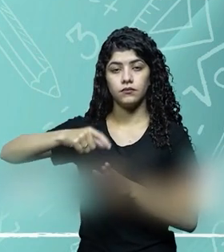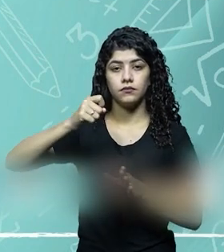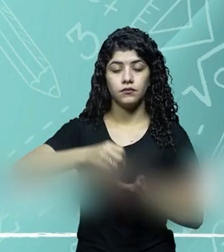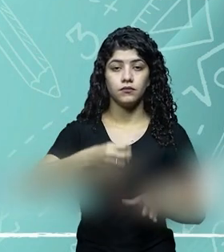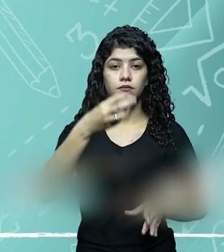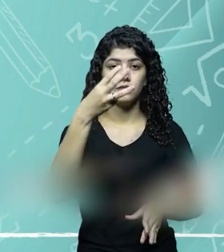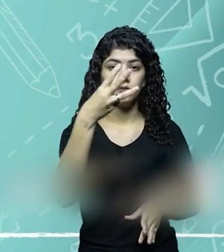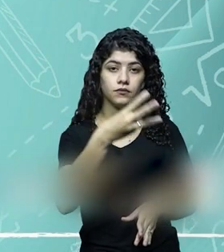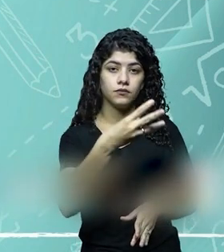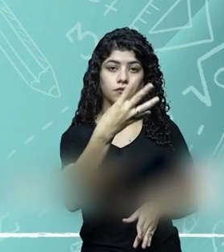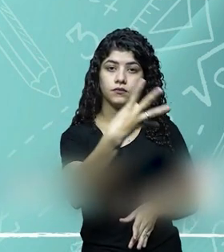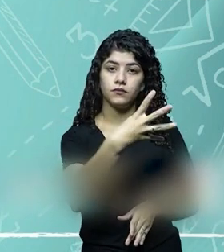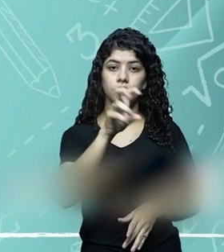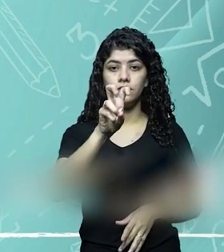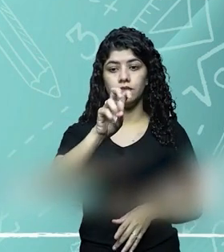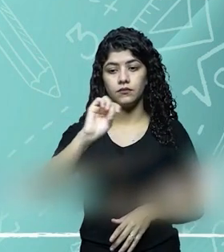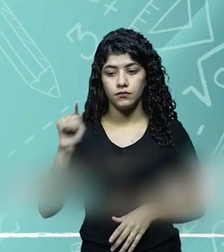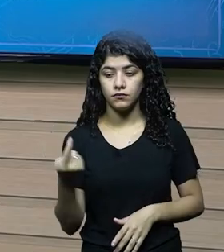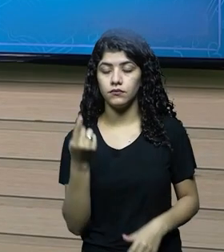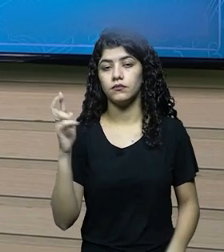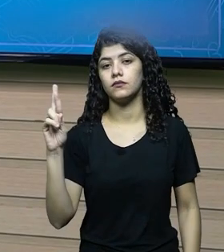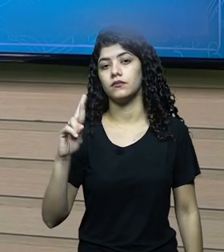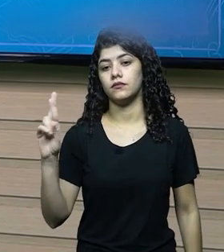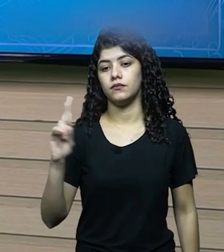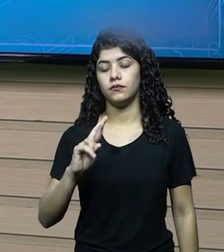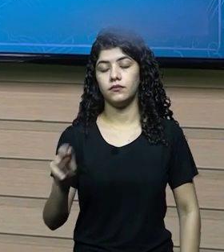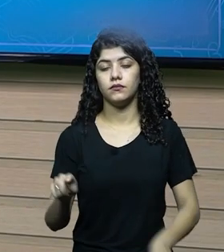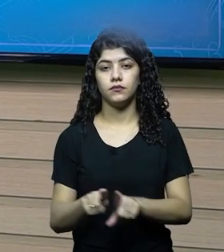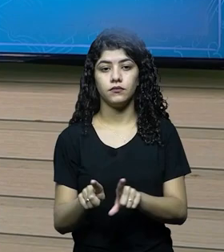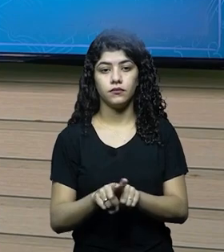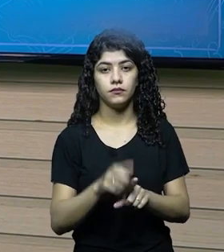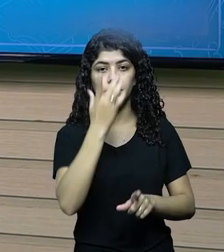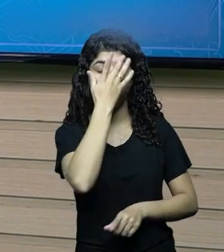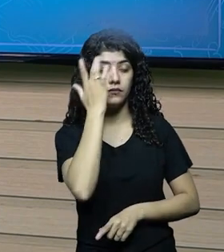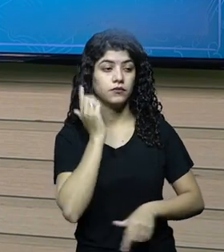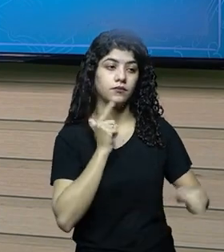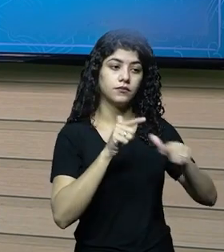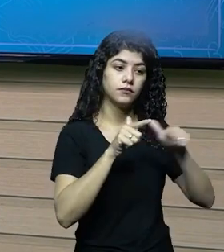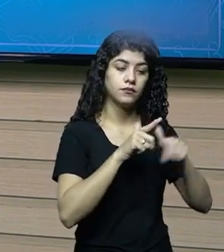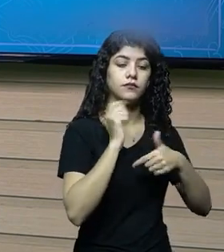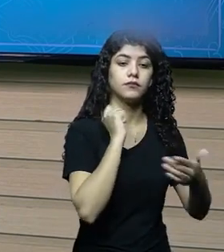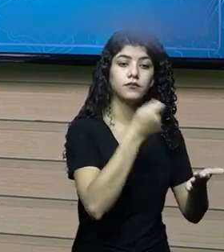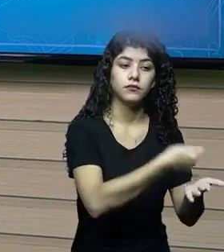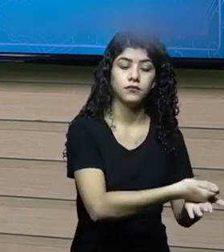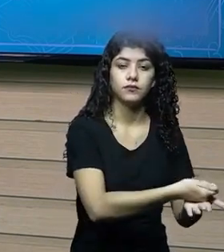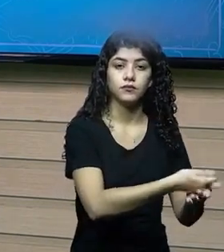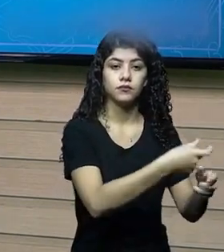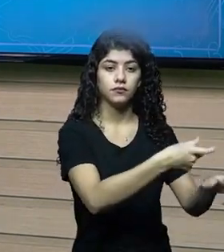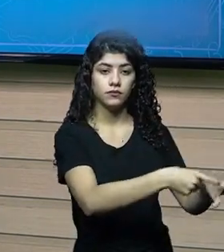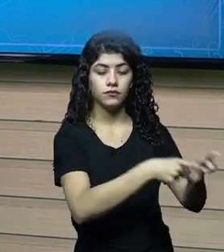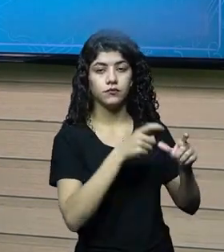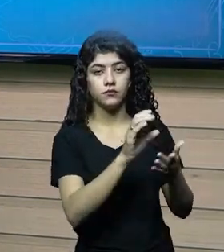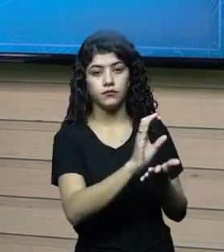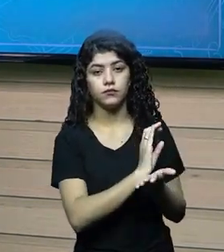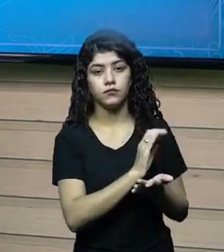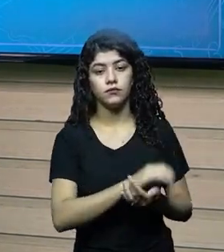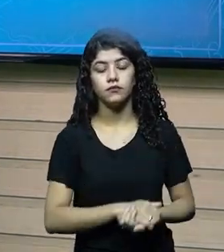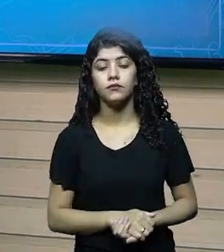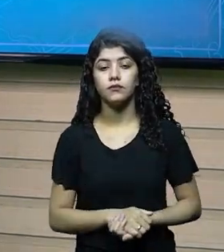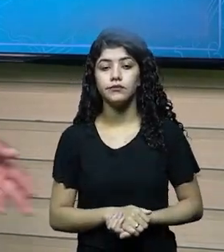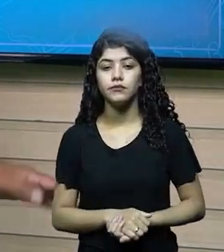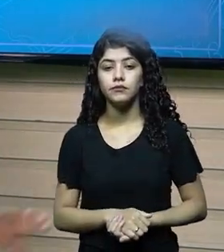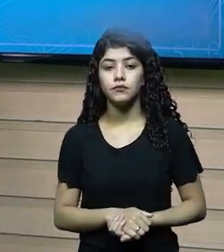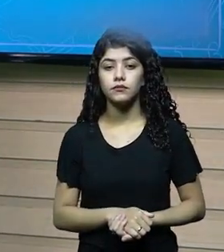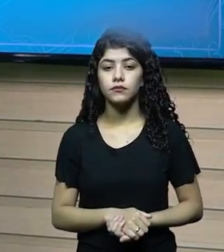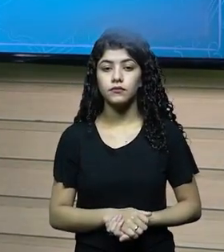comprou 45 mil reais de muda para plantio, contratação de mão de obra, a semente, aliás, as